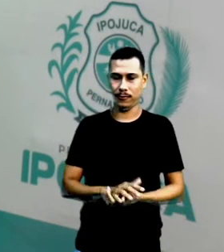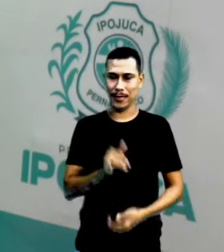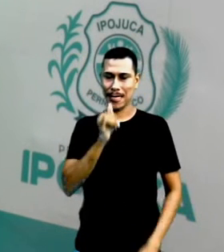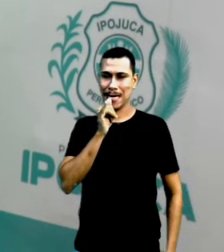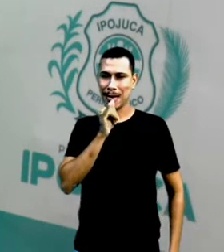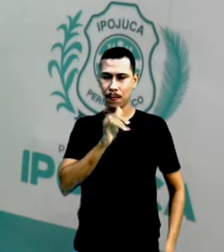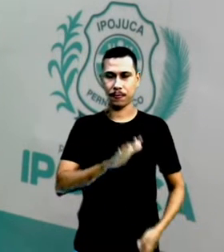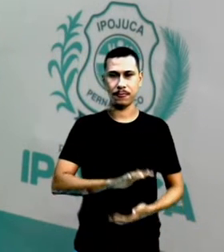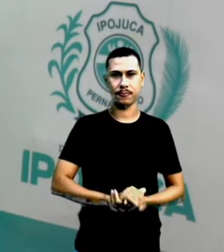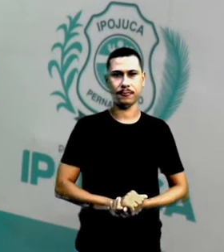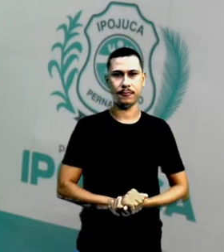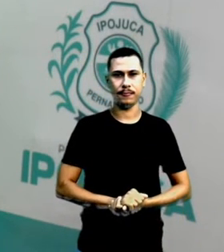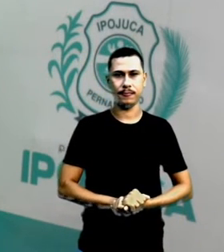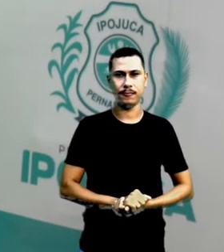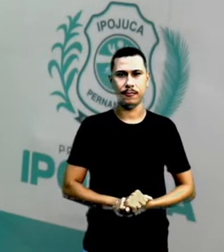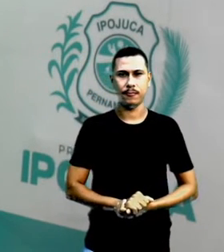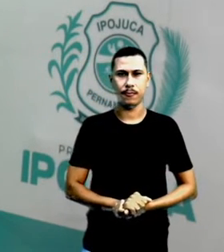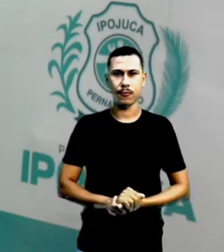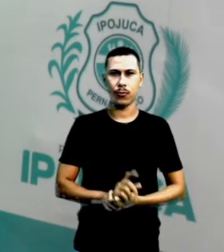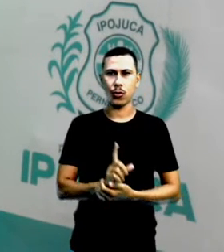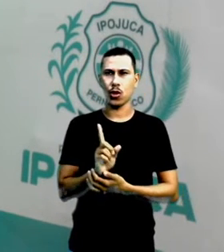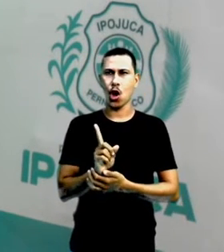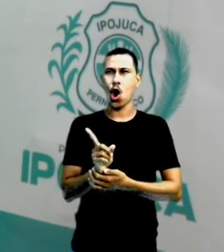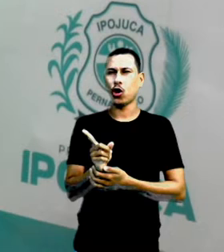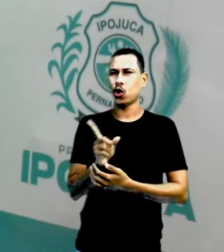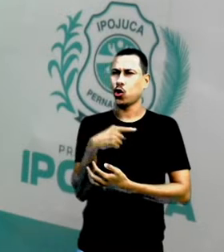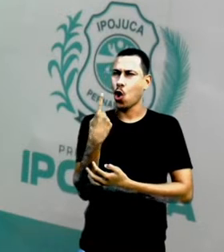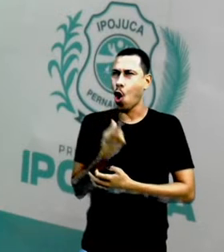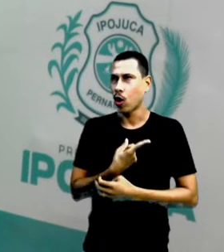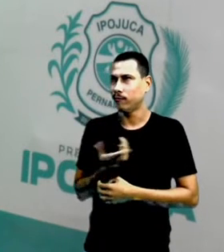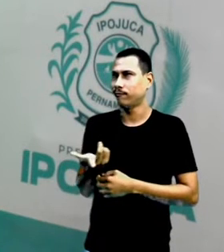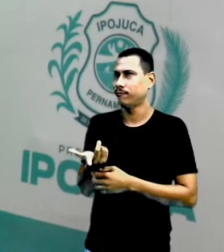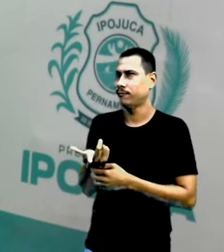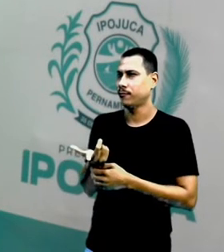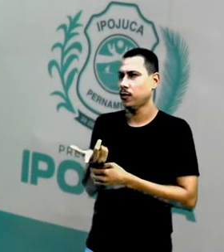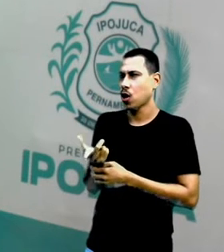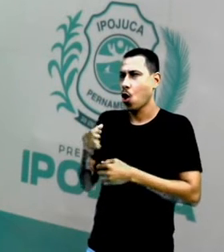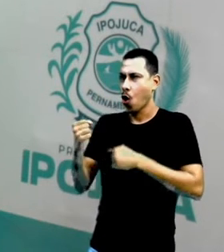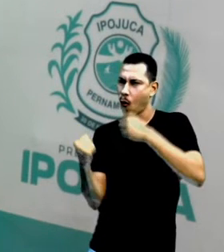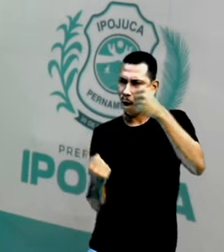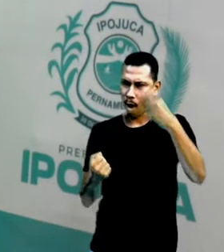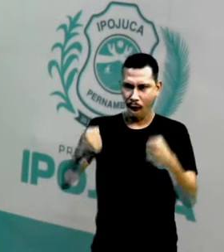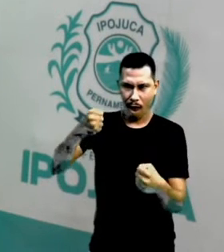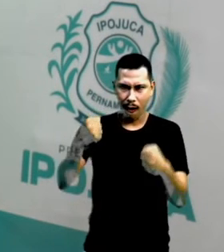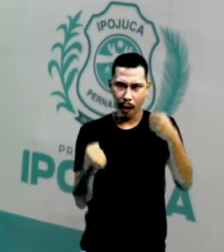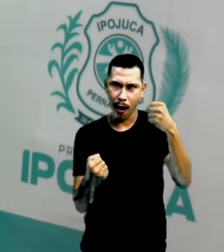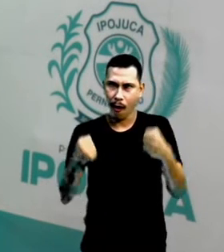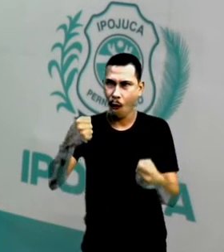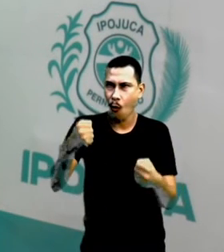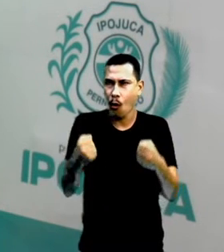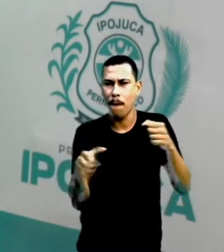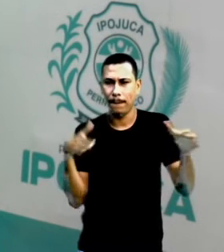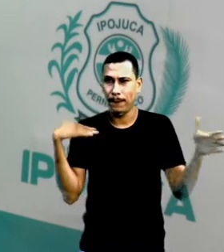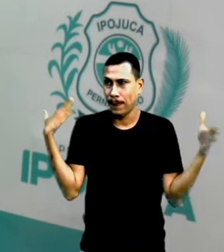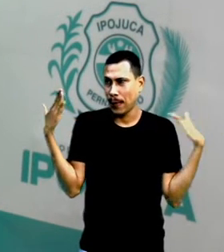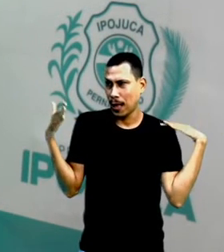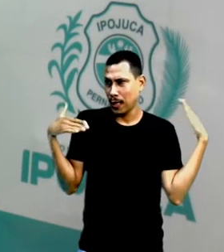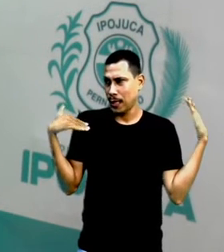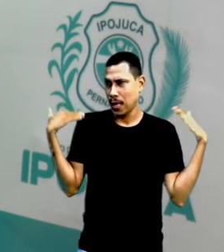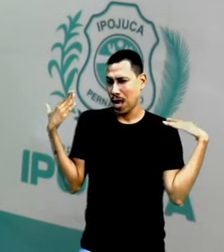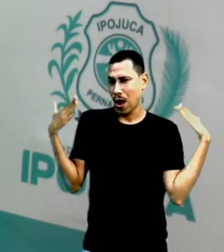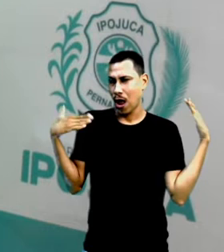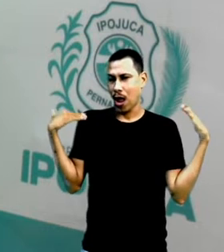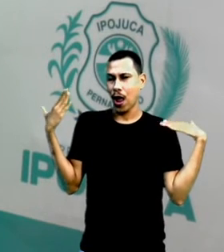exemplo. Quando estamos de carro, que vamos passear, viajar. Nós estamos dentro do